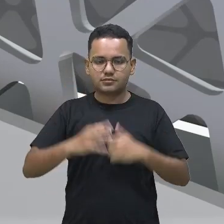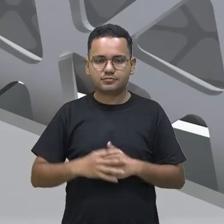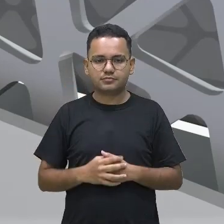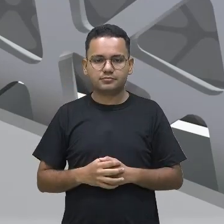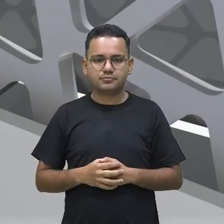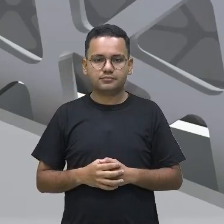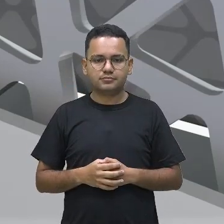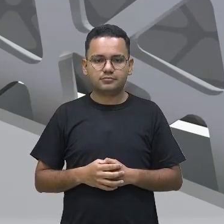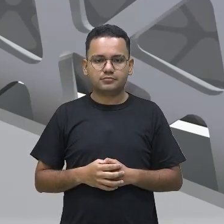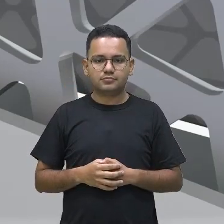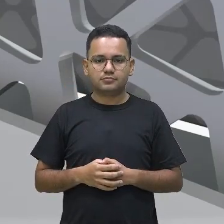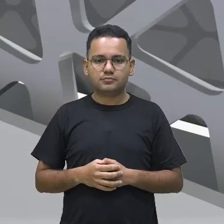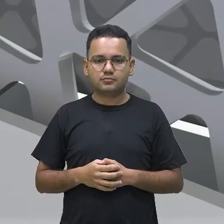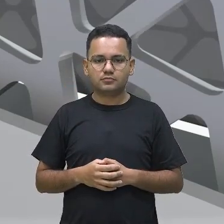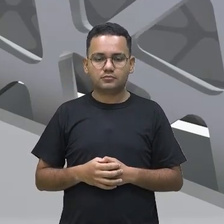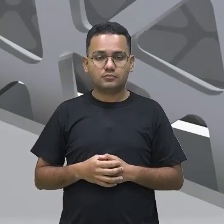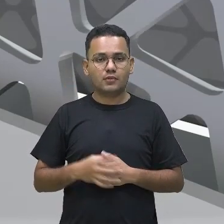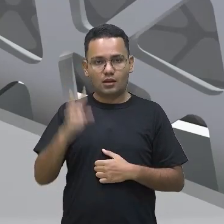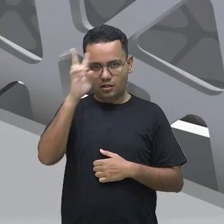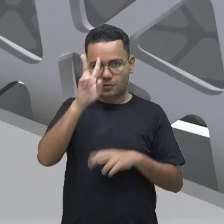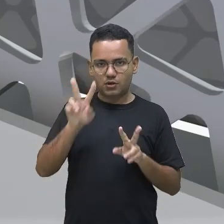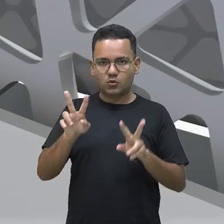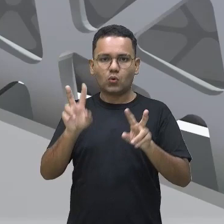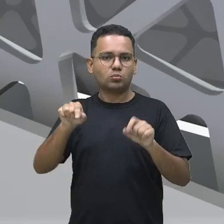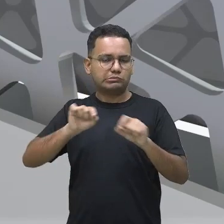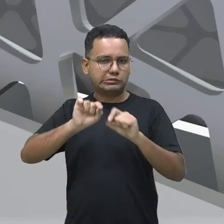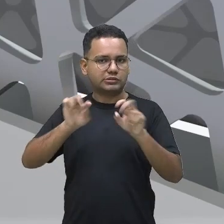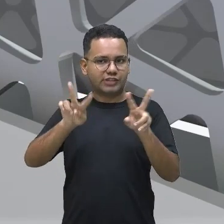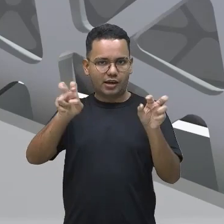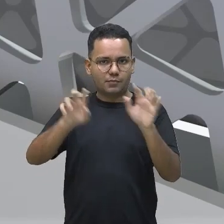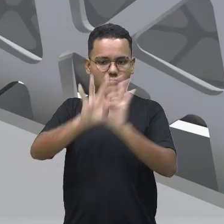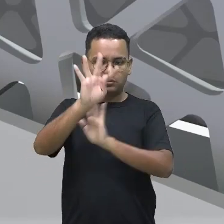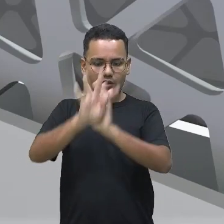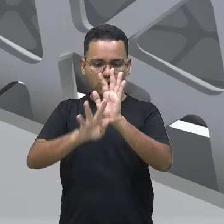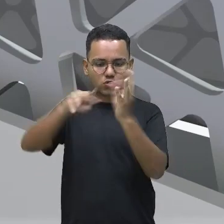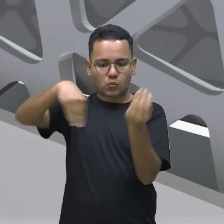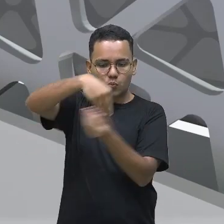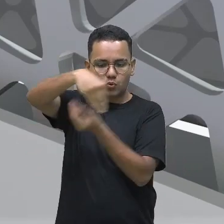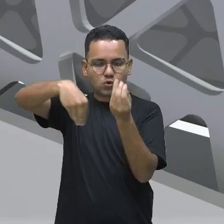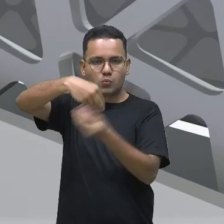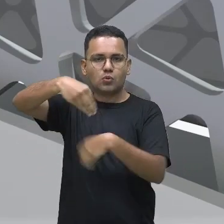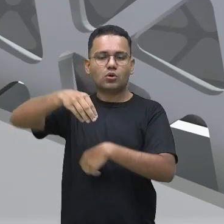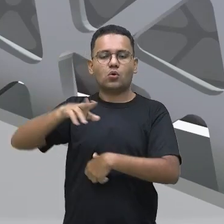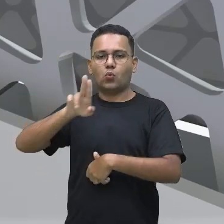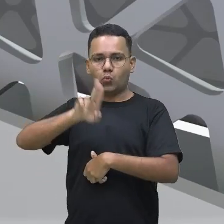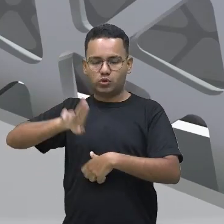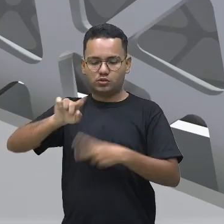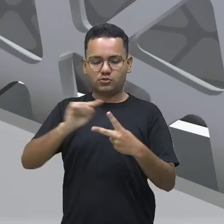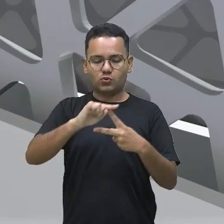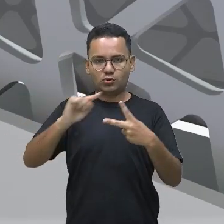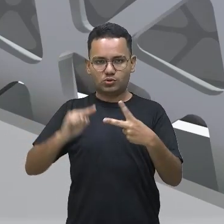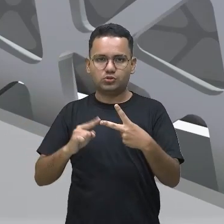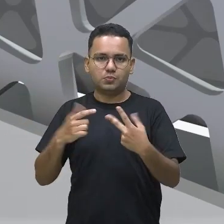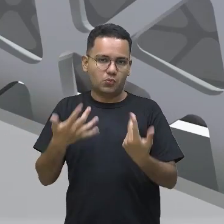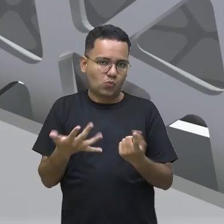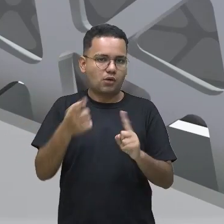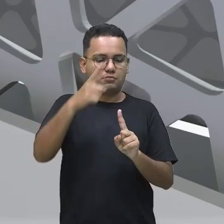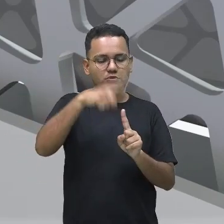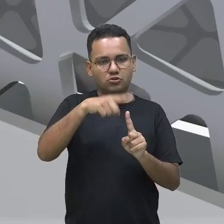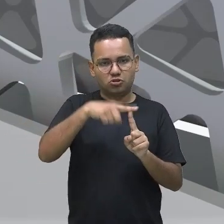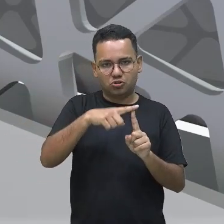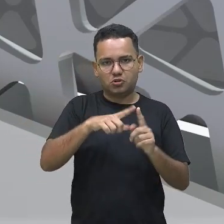quando se falar em textos multimodais, já sabe que são os textos formados, né? Por várias linguagens,